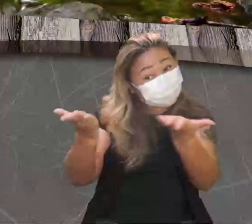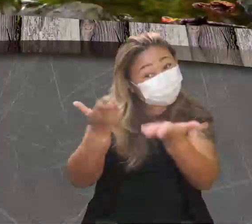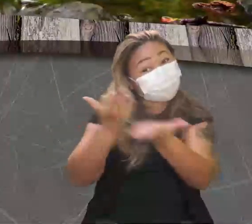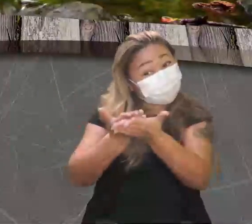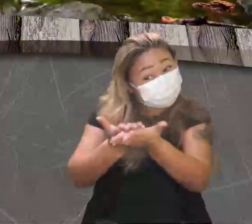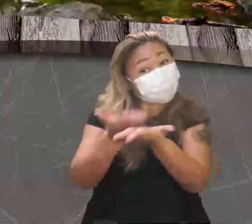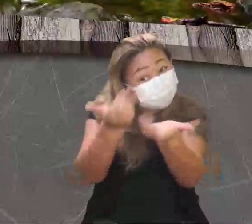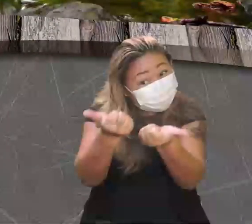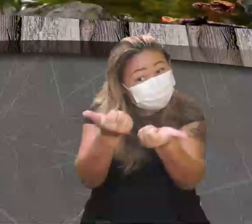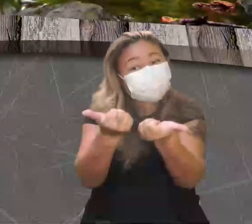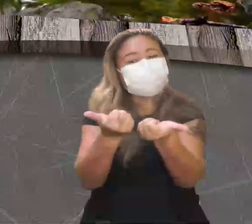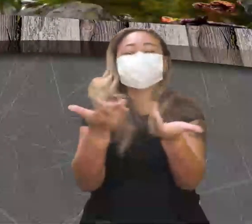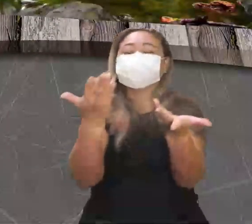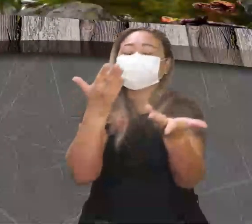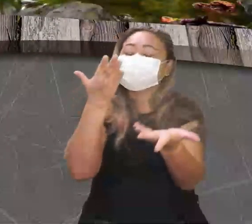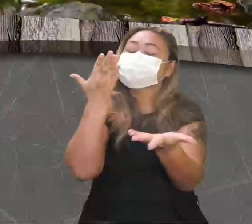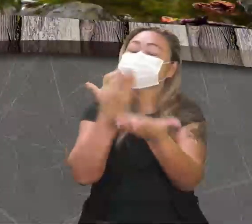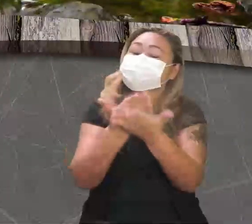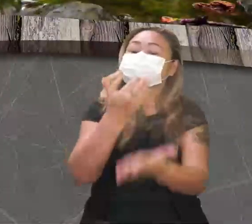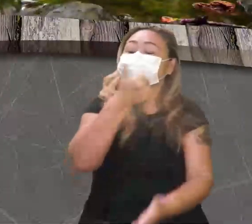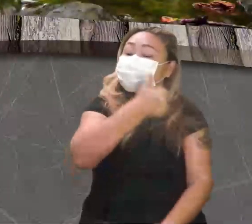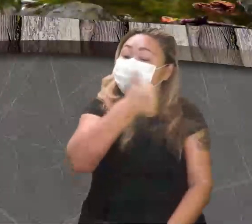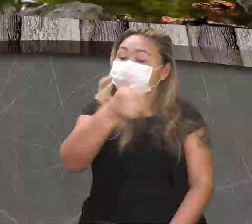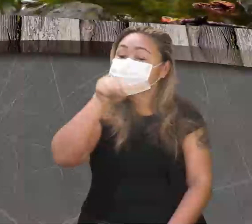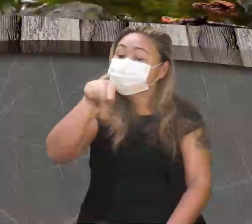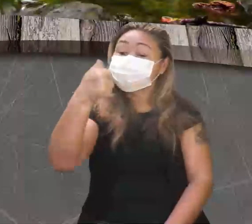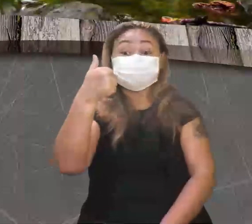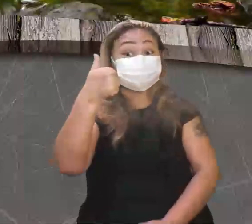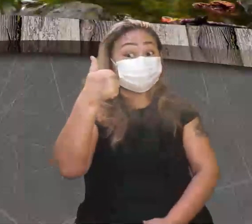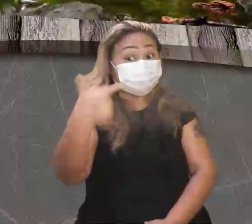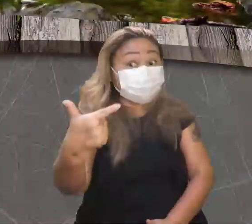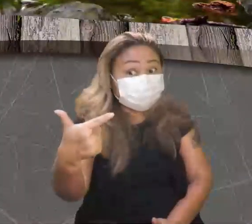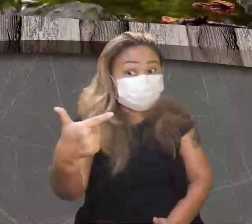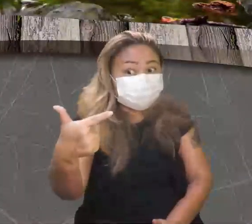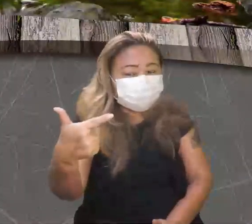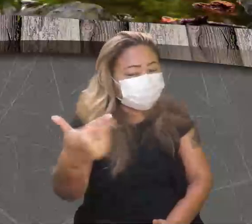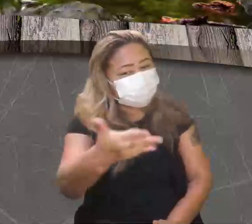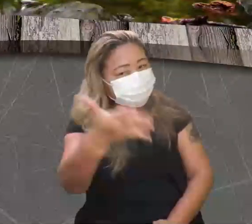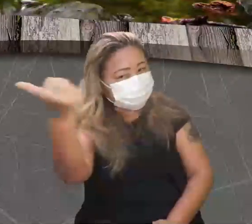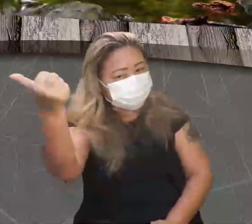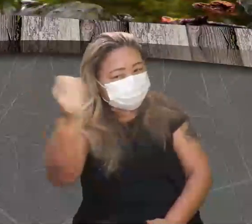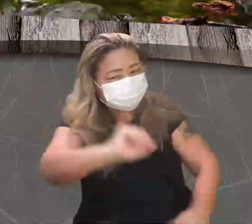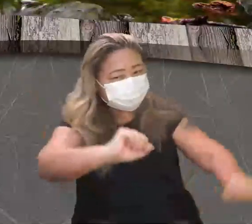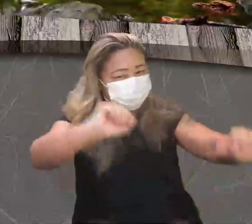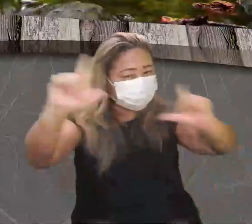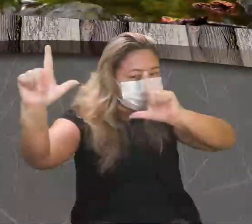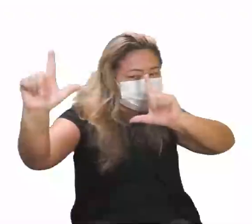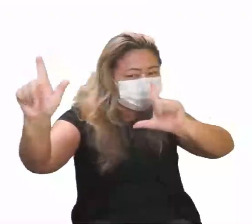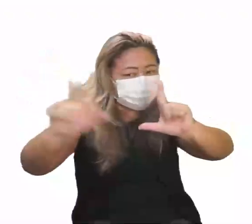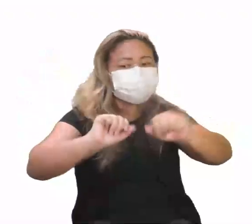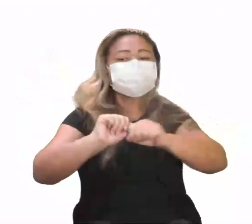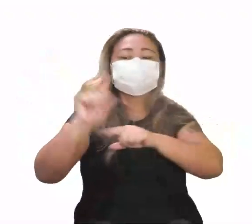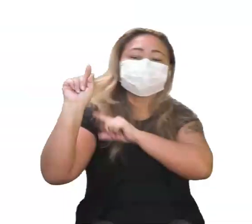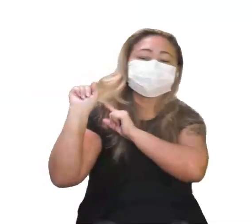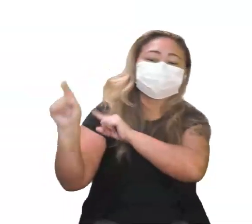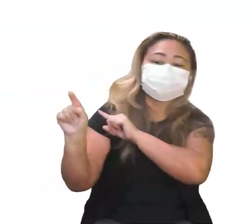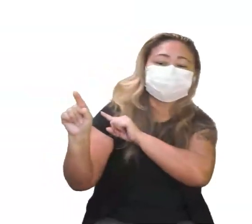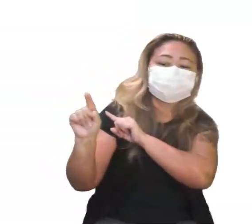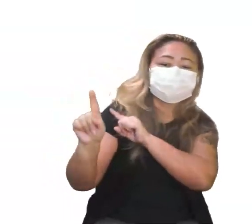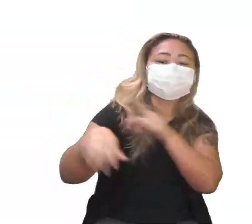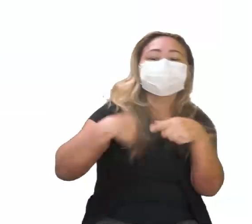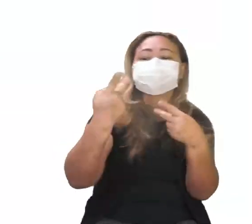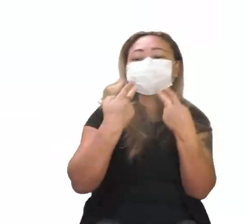aula de hoje, aula 11.2. Vamos lá, joga lá na tela o a gente trabalhou nessa aula.